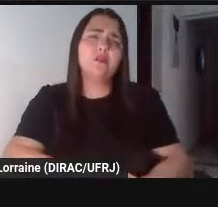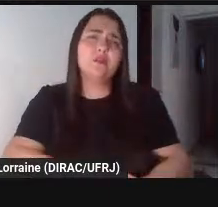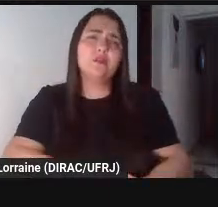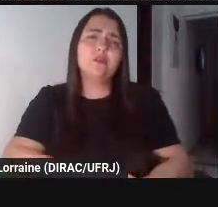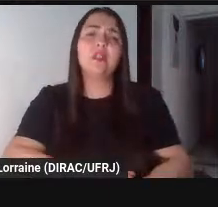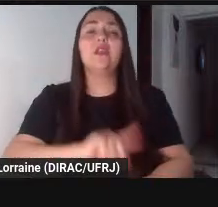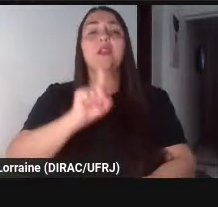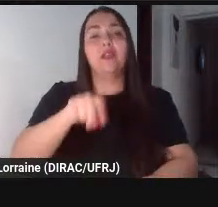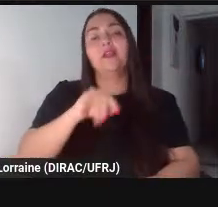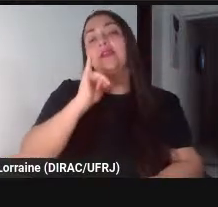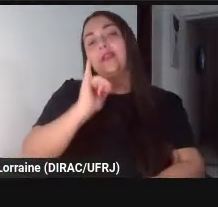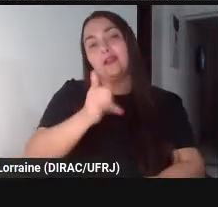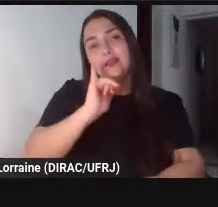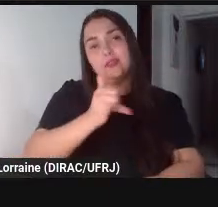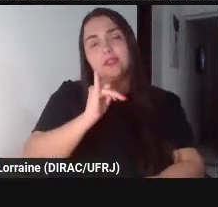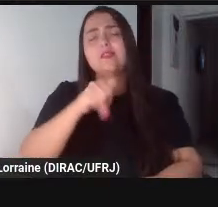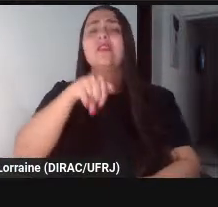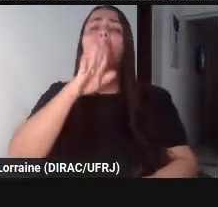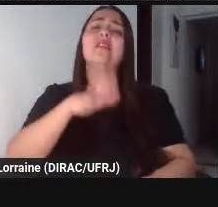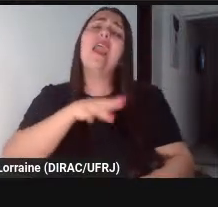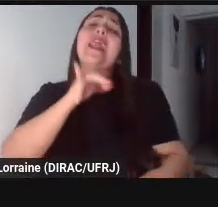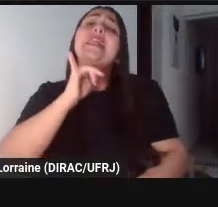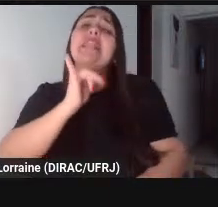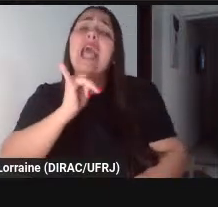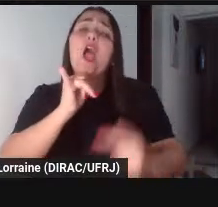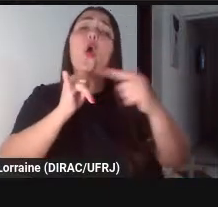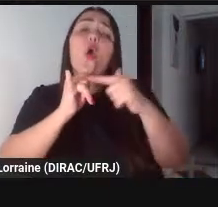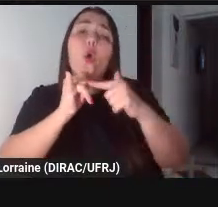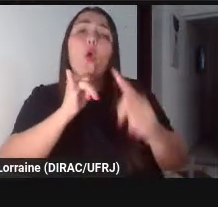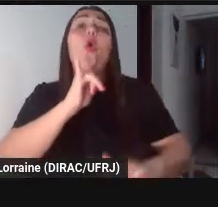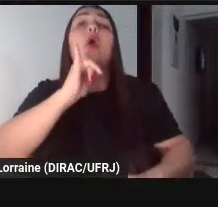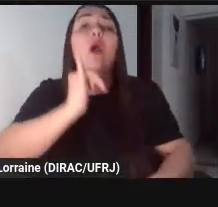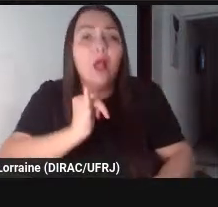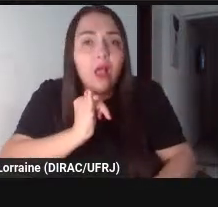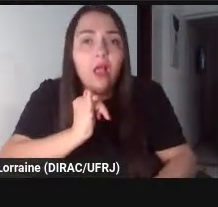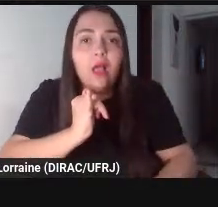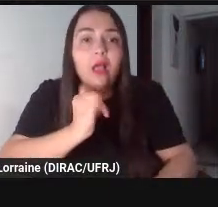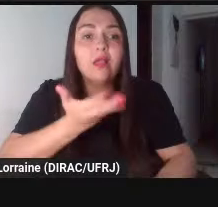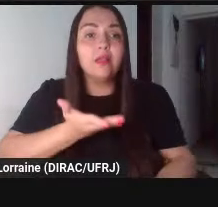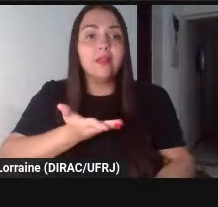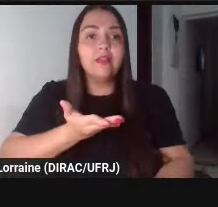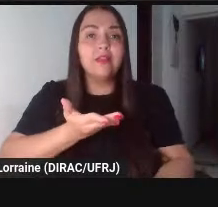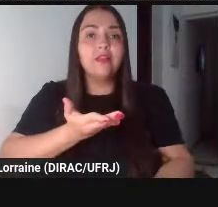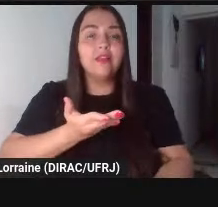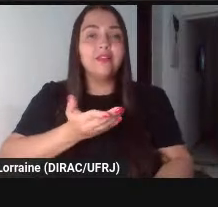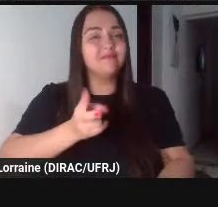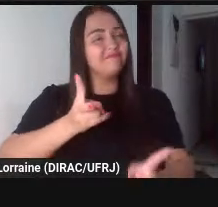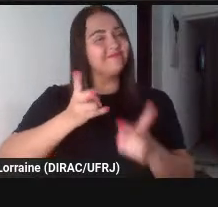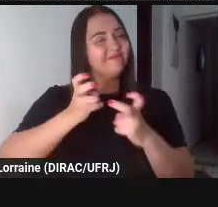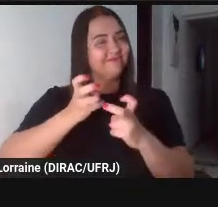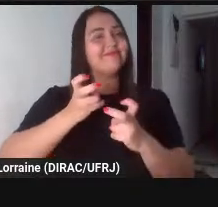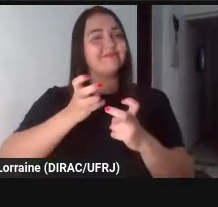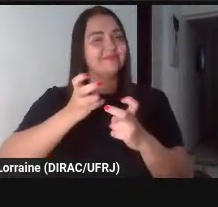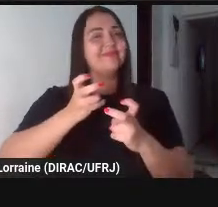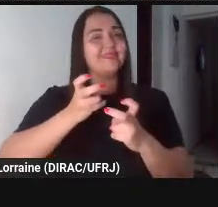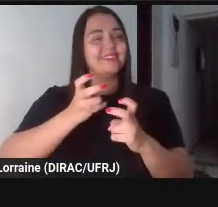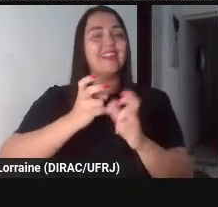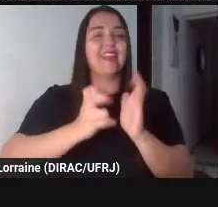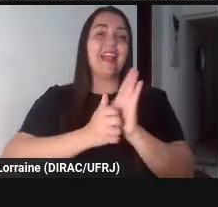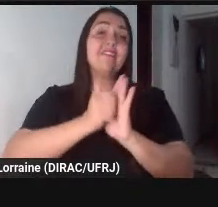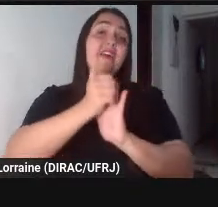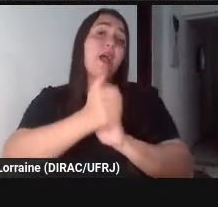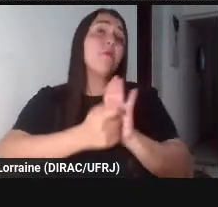narrativa mas quem narrou a narrativa então vejam essa expressão a fábula